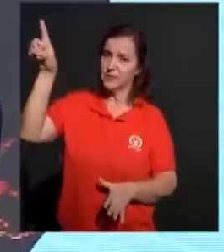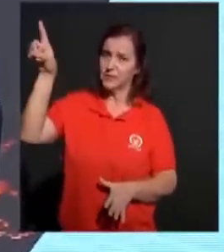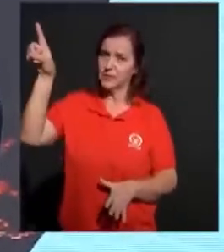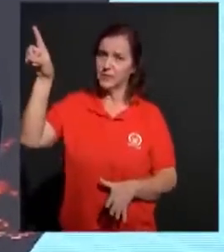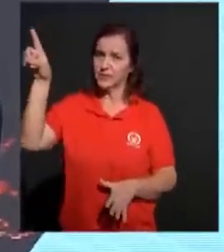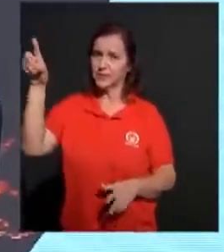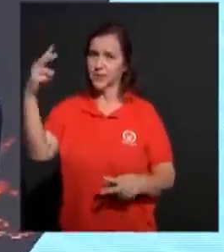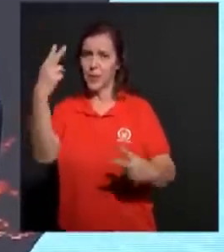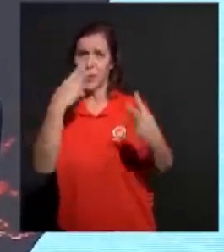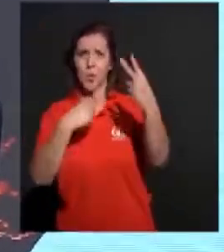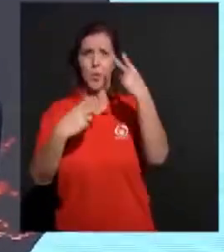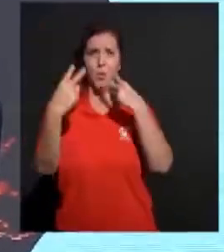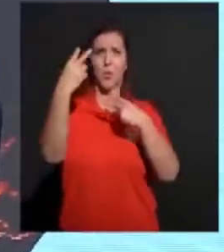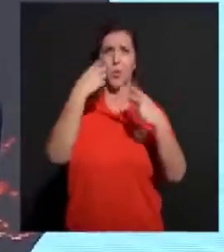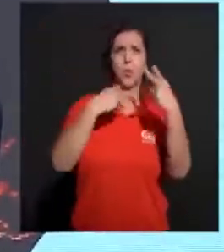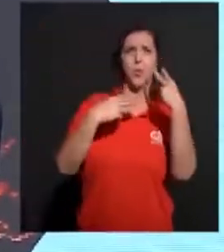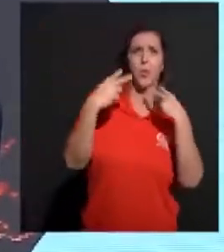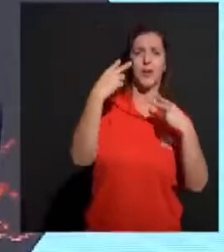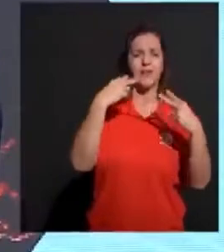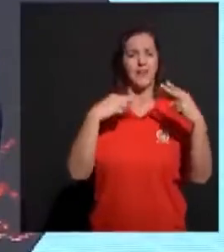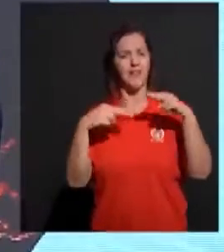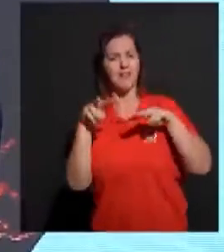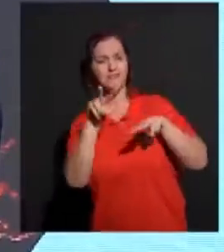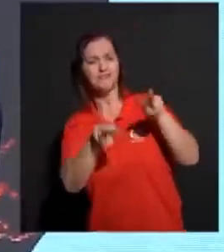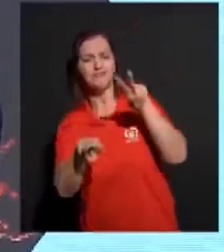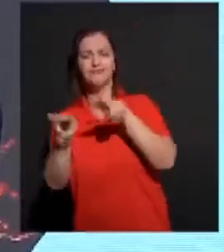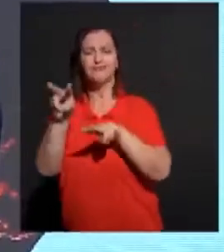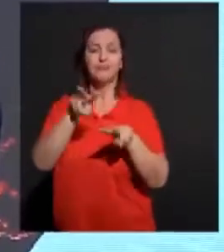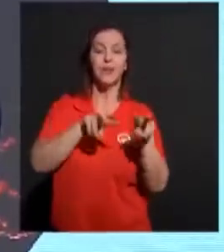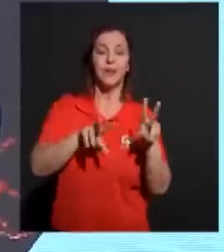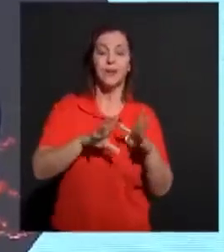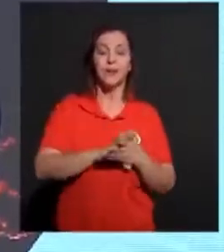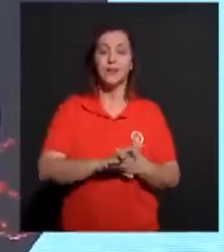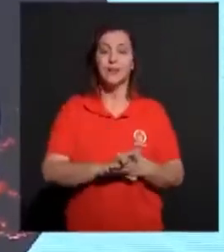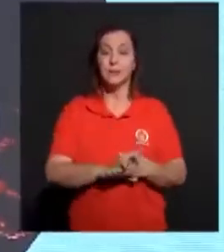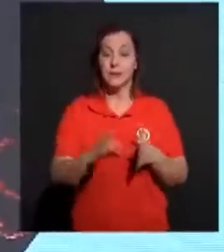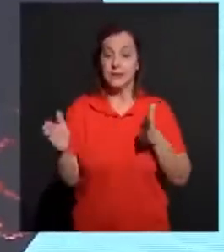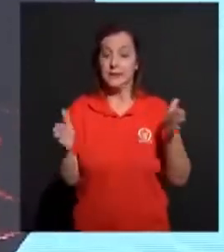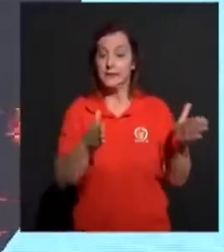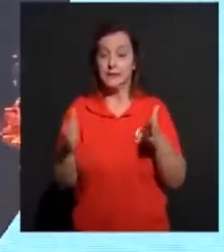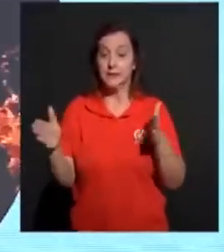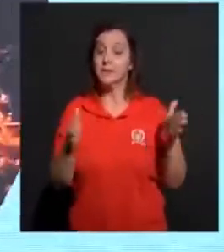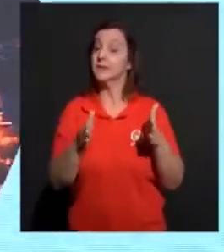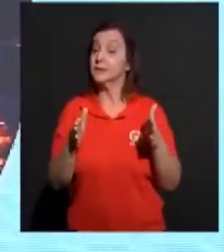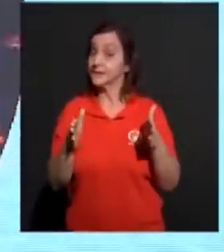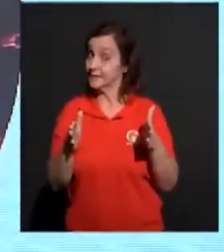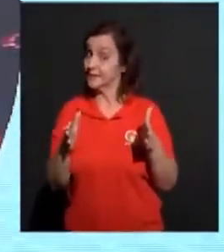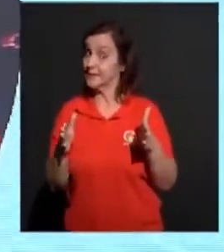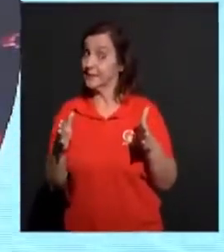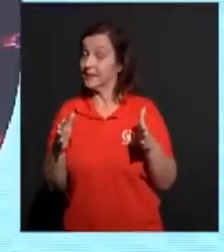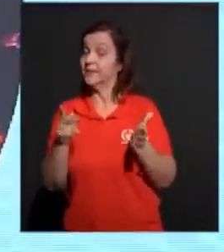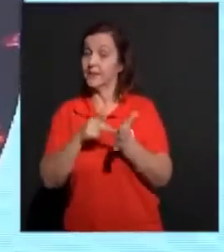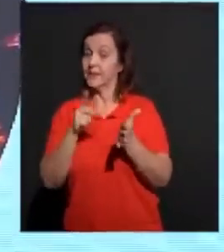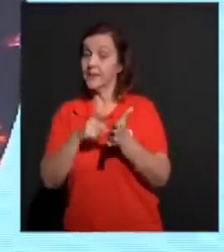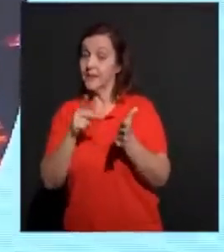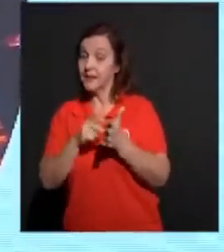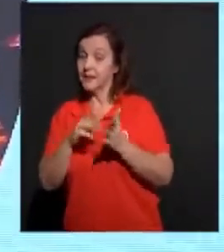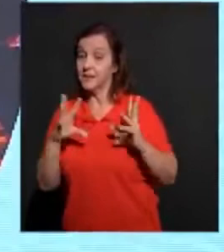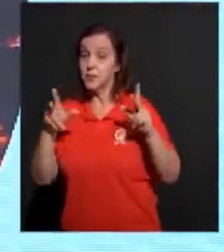analisados. Ao sermos observados. Porque mais do que nunca neste tempo. Nós estamos sendo observados.